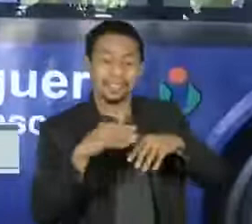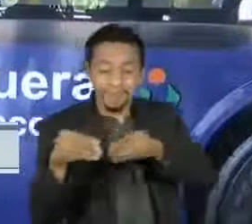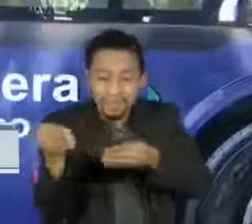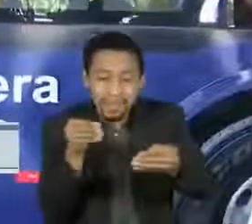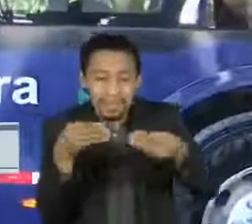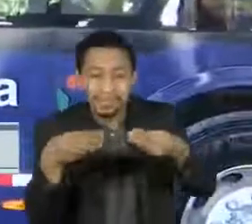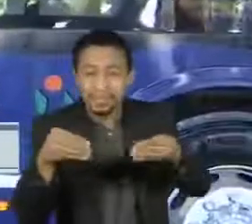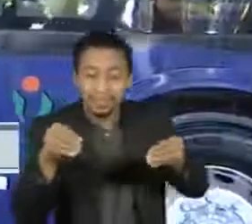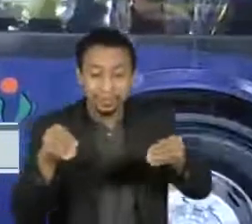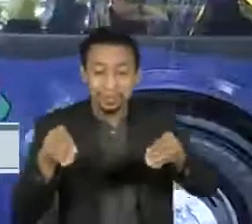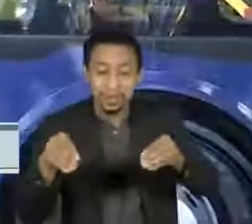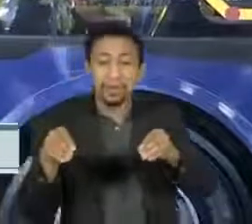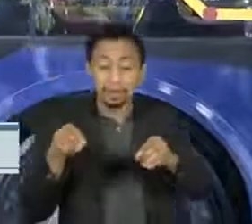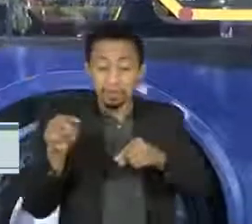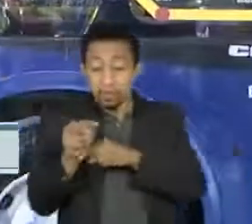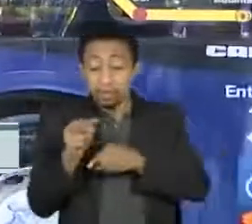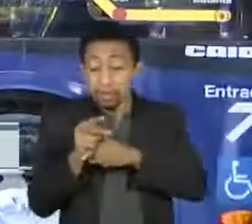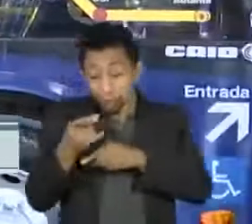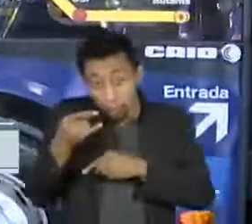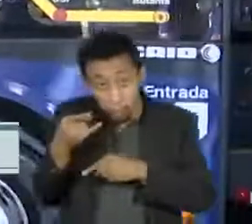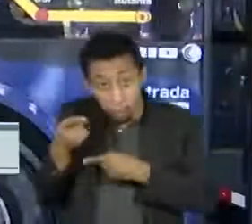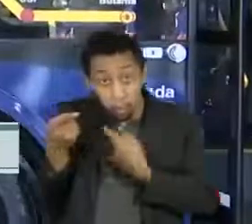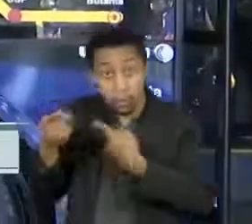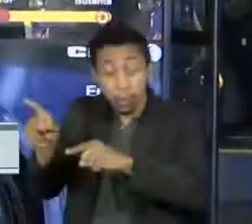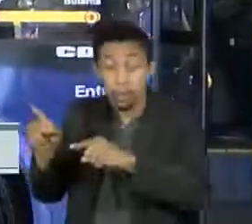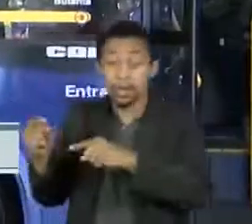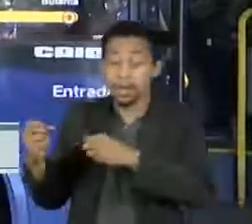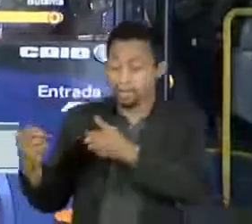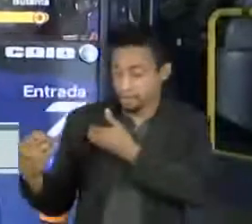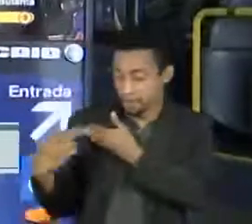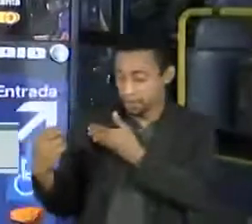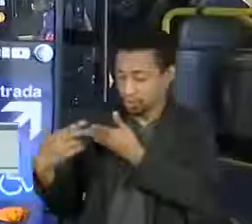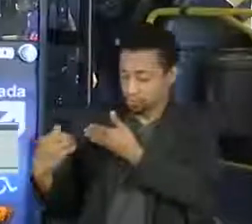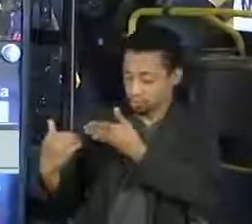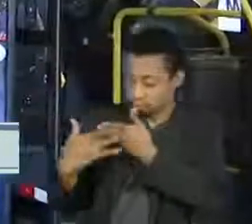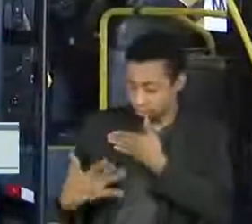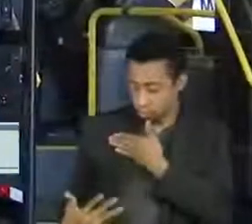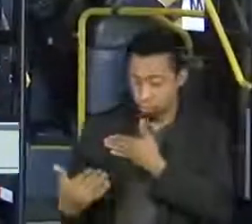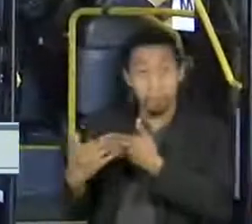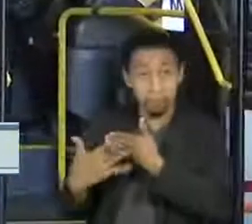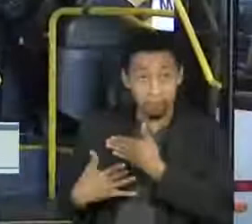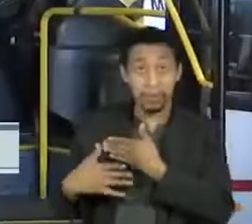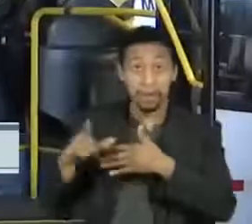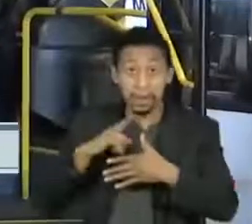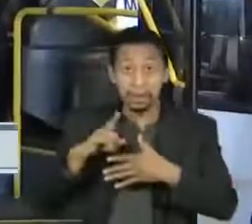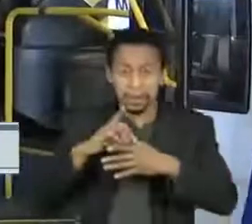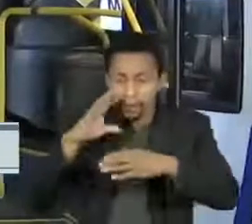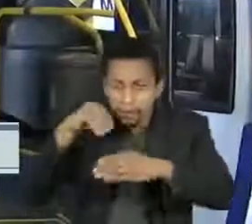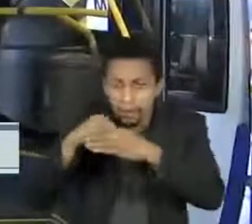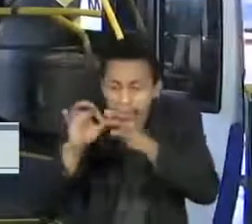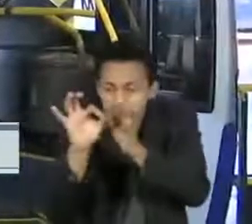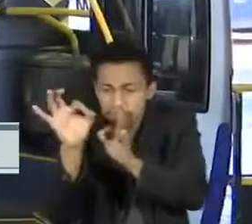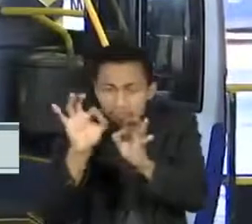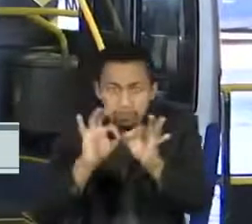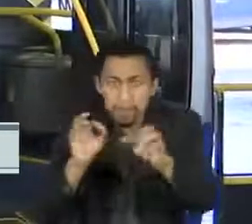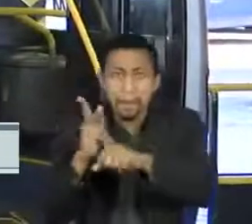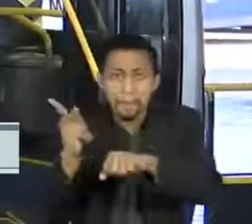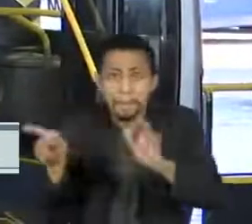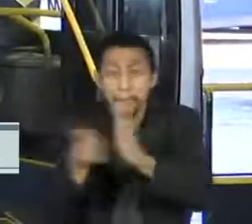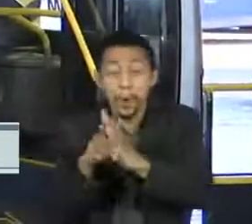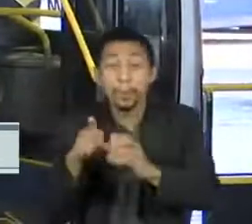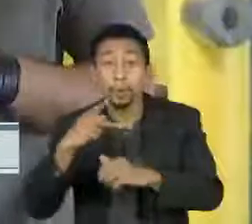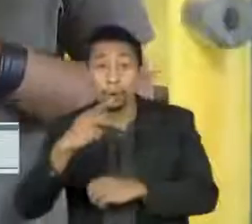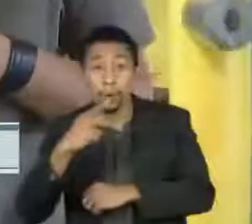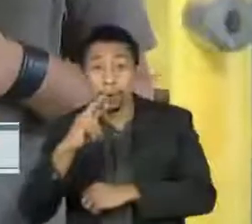bactérias. Segundo a empresa responsável pela adaptação, o revestimento é constituído por fios com moléculas de prata permanente.